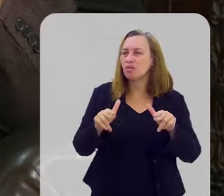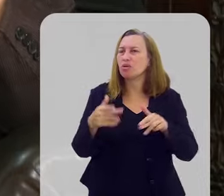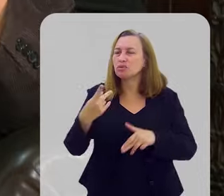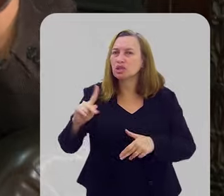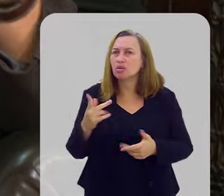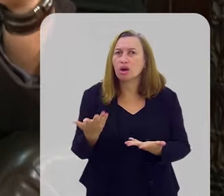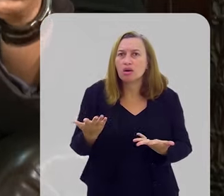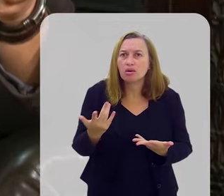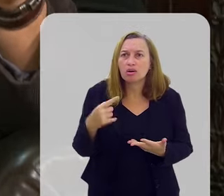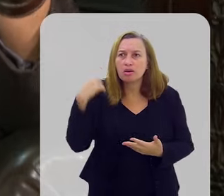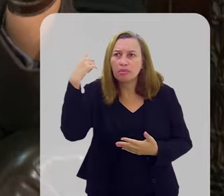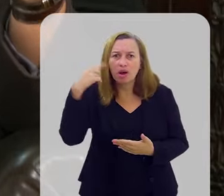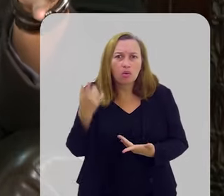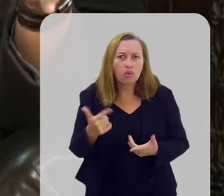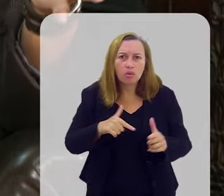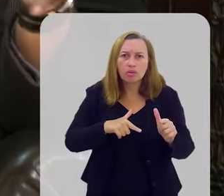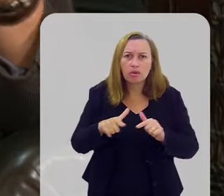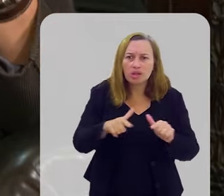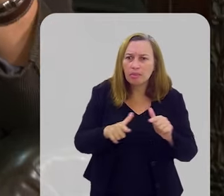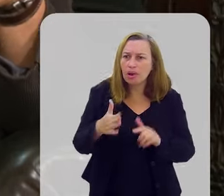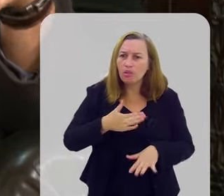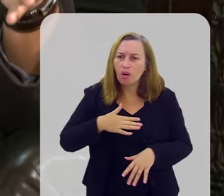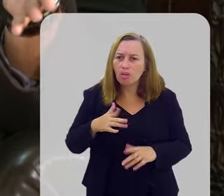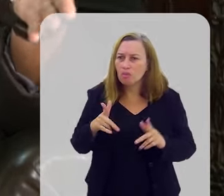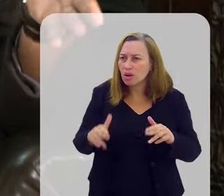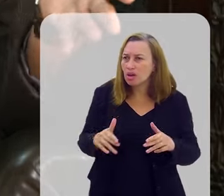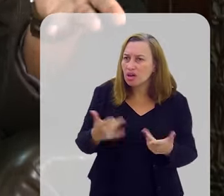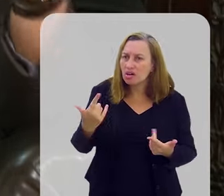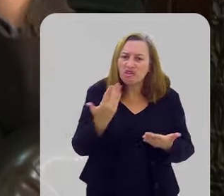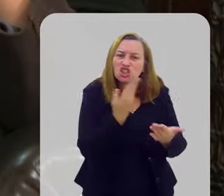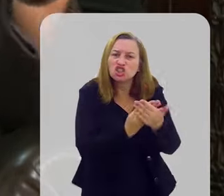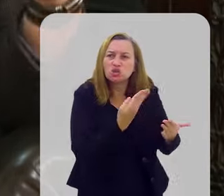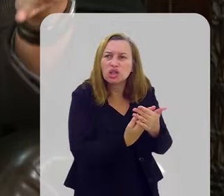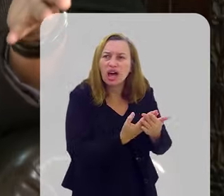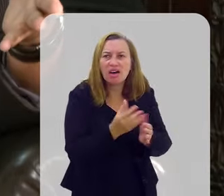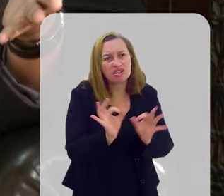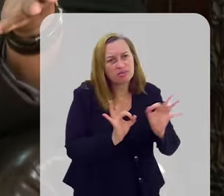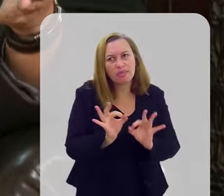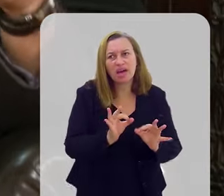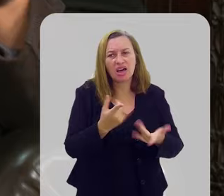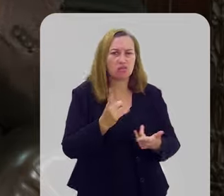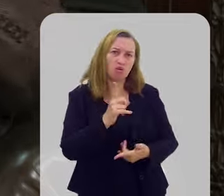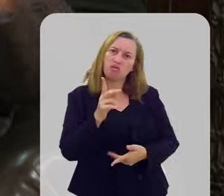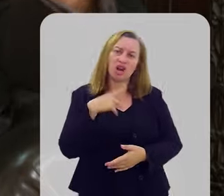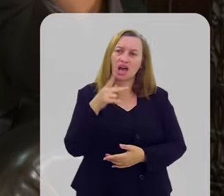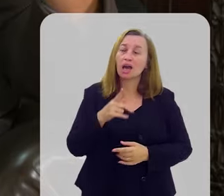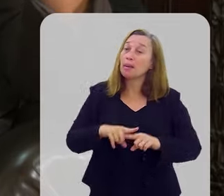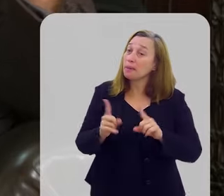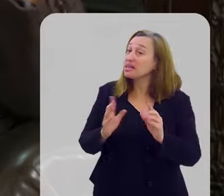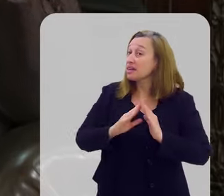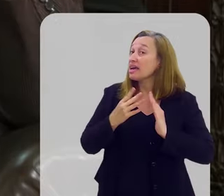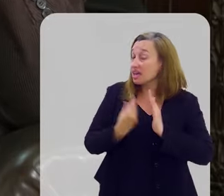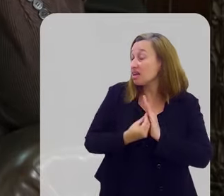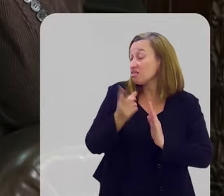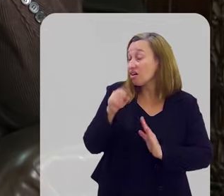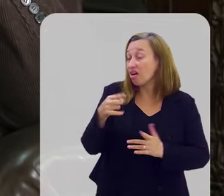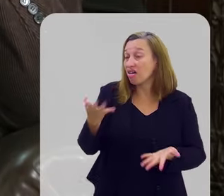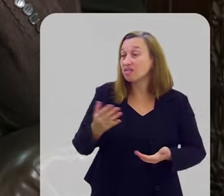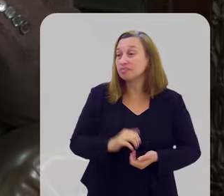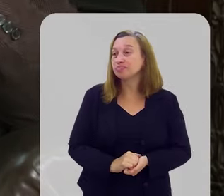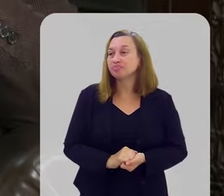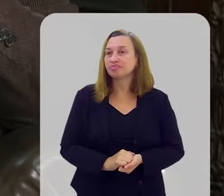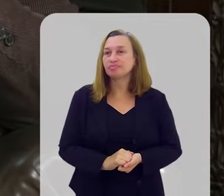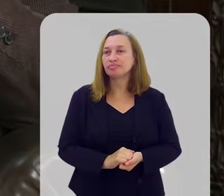Como é que o cara não um emprego igual o meu? Você vai se preparar, vai estudar. Mas não vou dizer isso para ele, vou ofender ele. Mas a igreja é para isso aí mesmo, né?